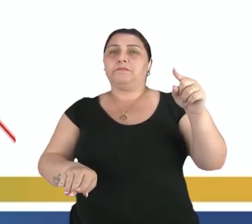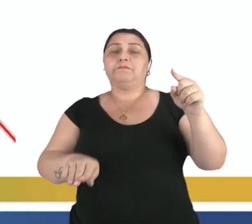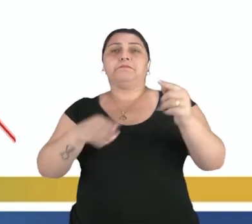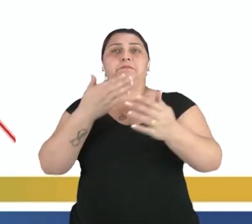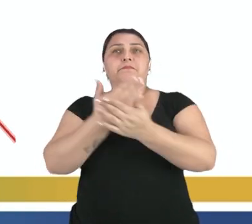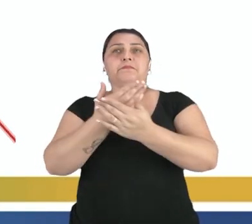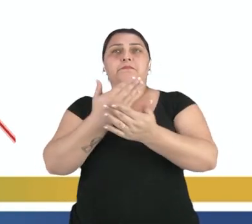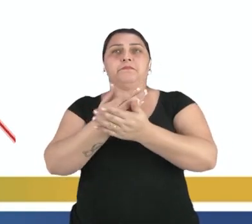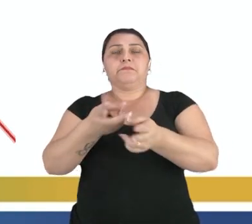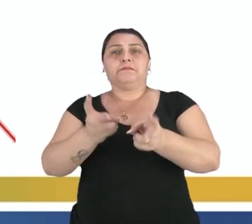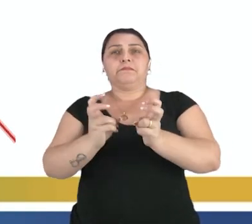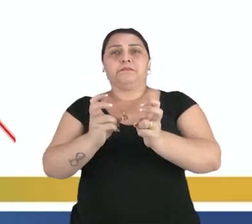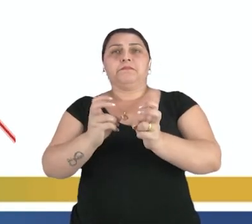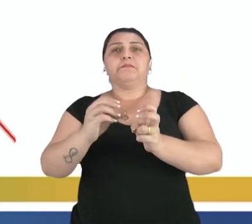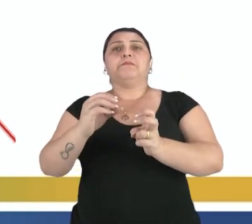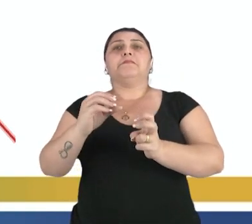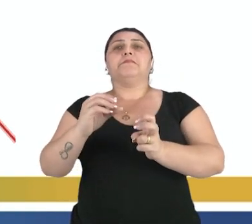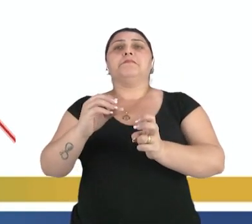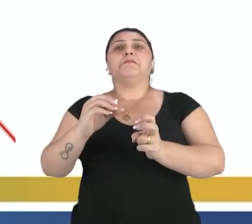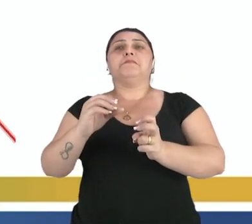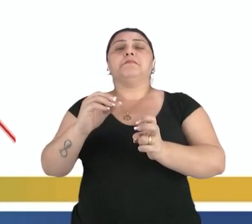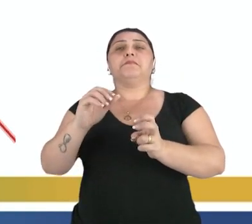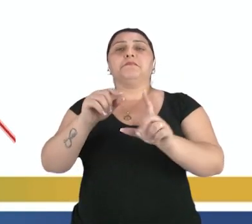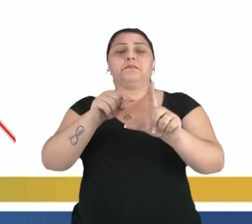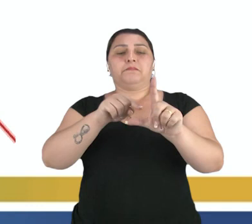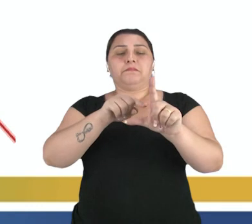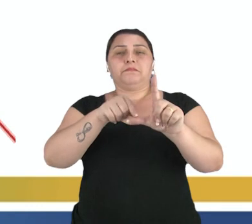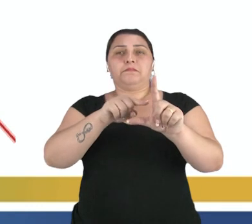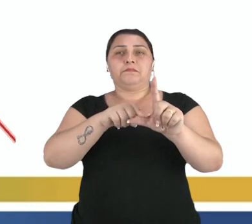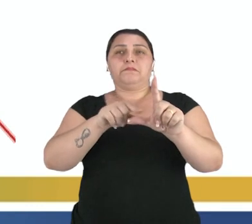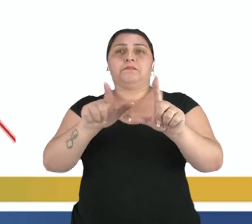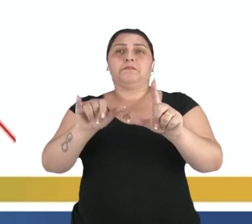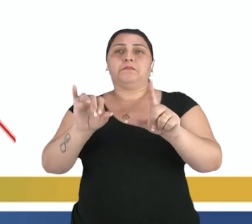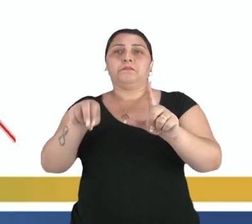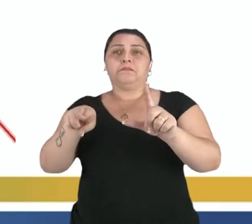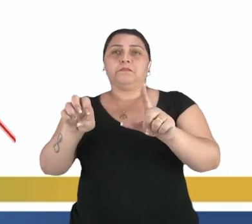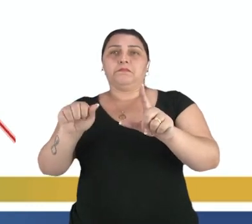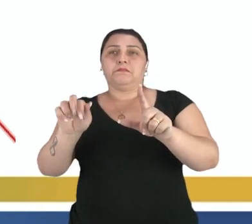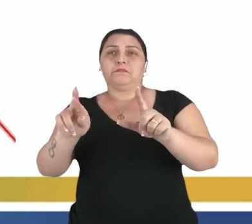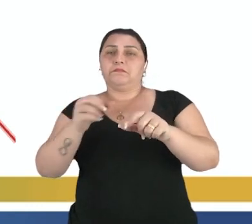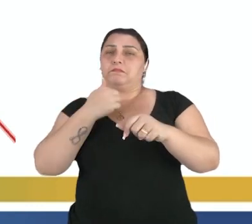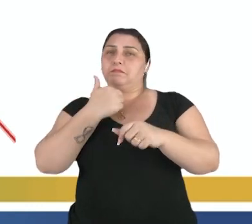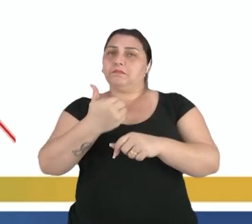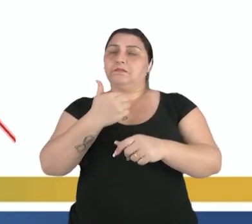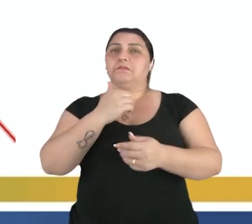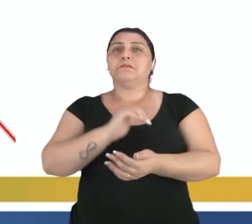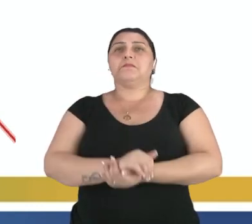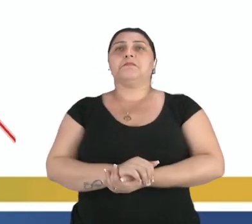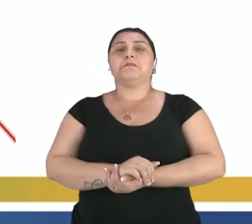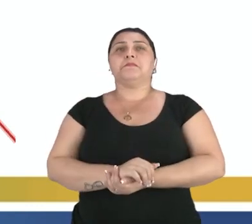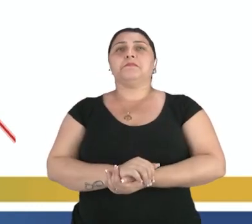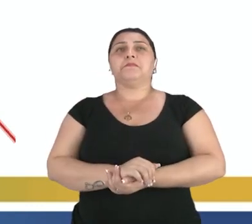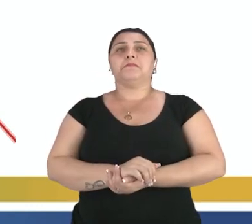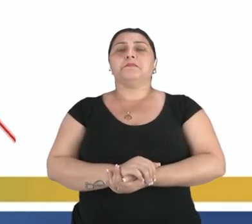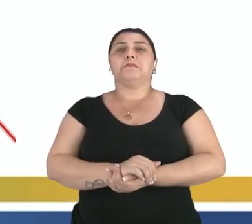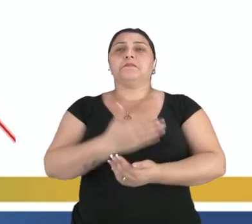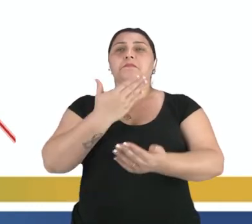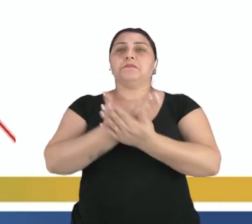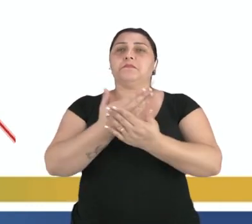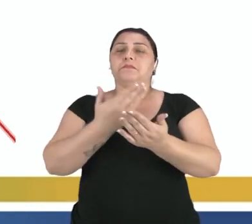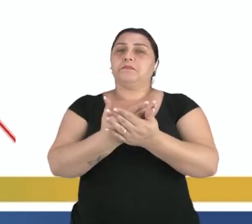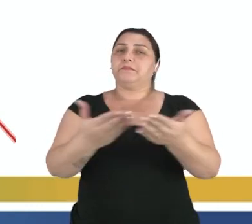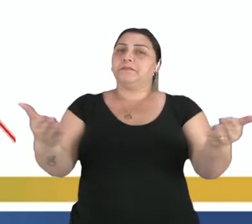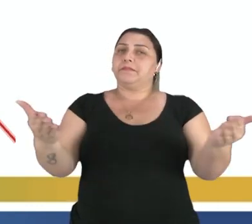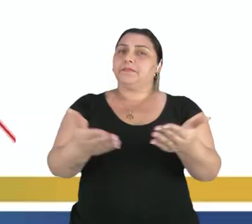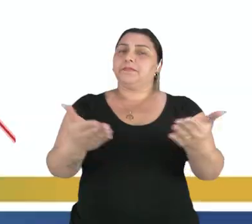estudar os coeficientes angular e linear. Tudo bem? Pessoal, a nossa